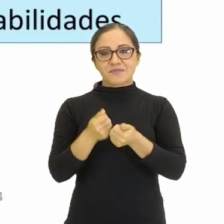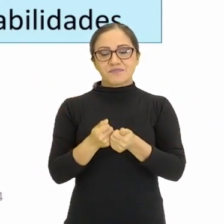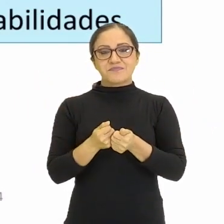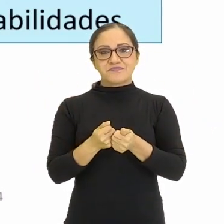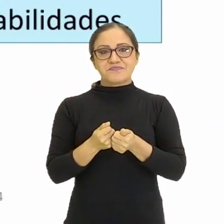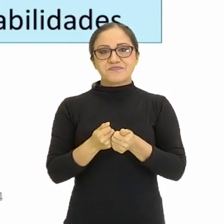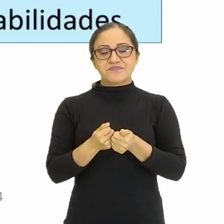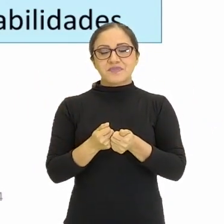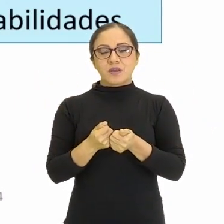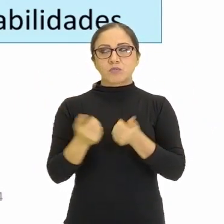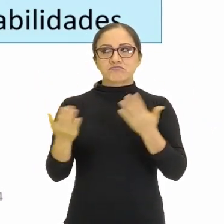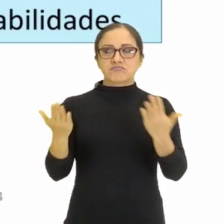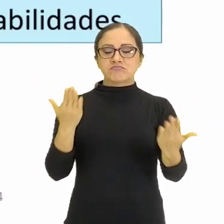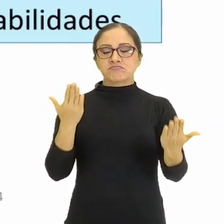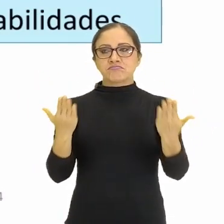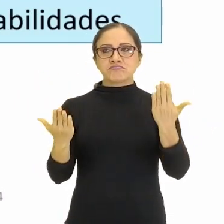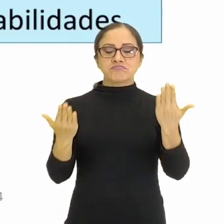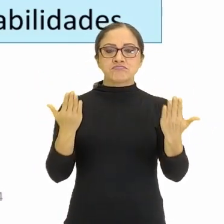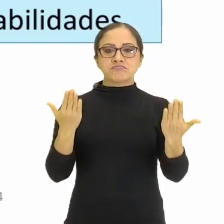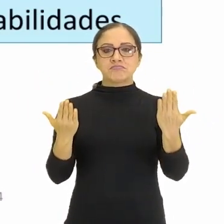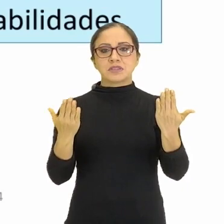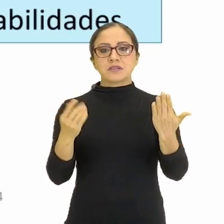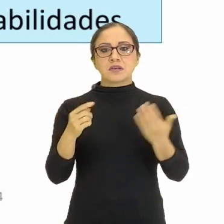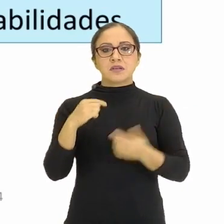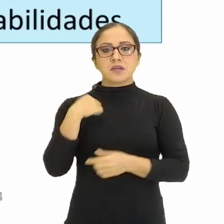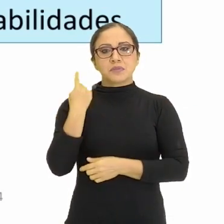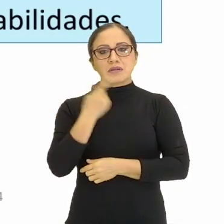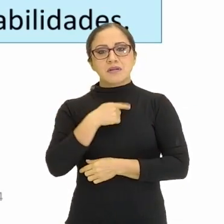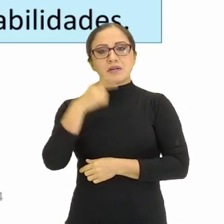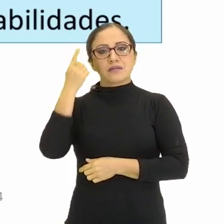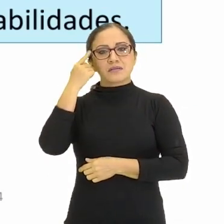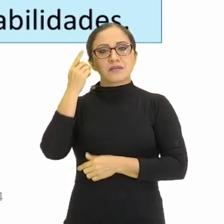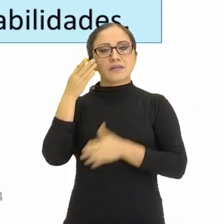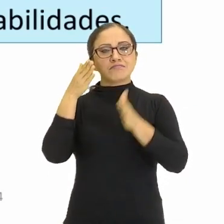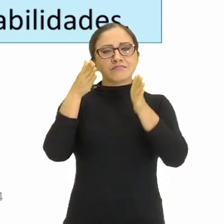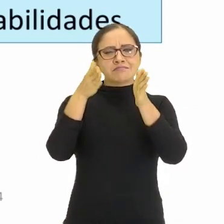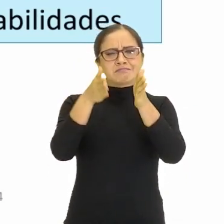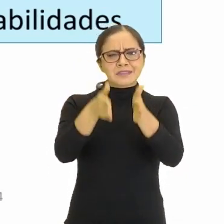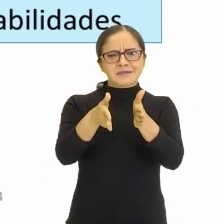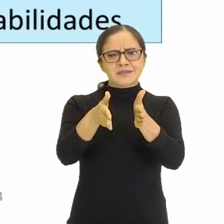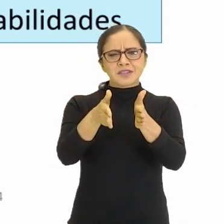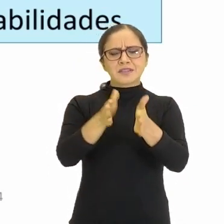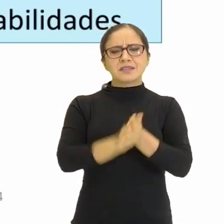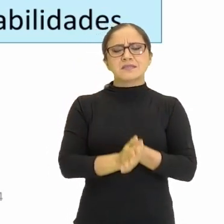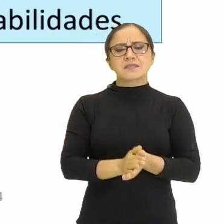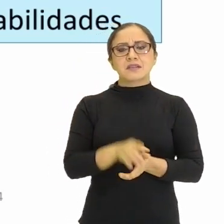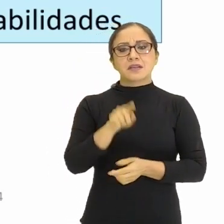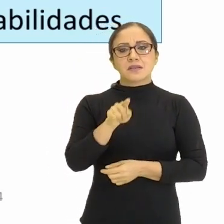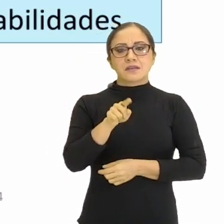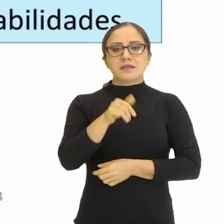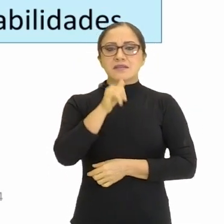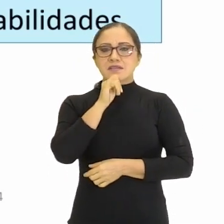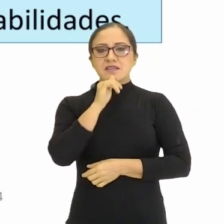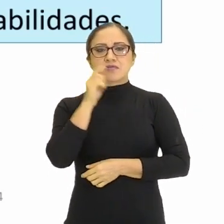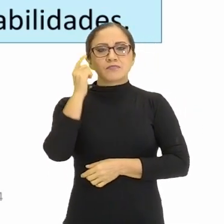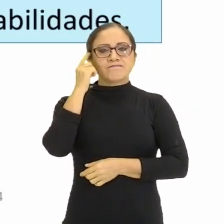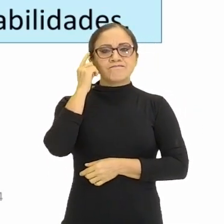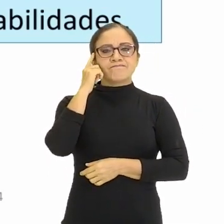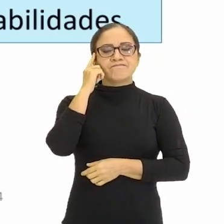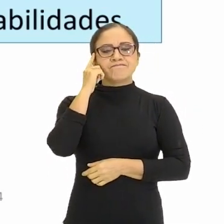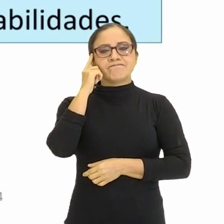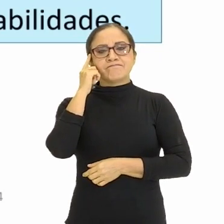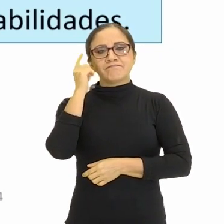analogia pra gente entender bem diretamente isso. Vamos imaginar que uma pessoa, ela